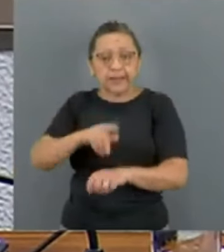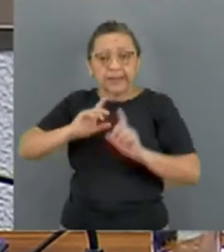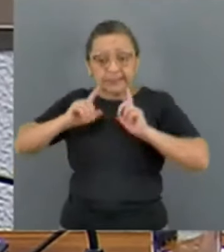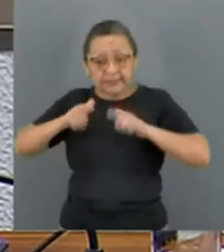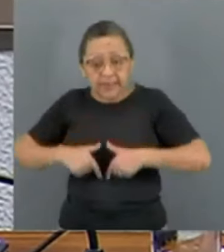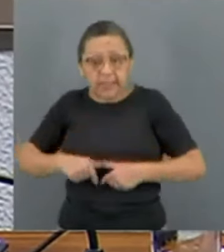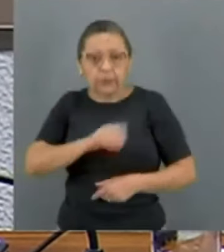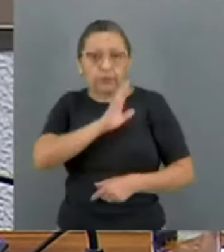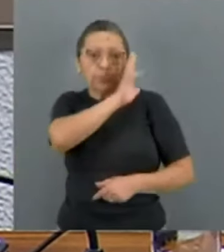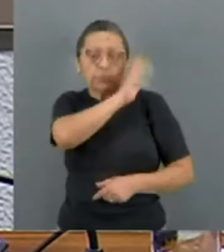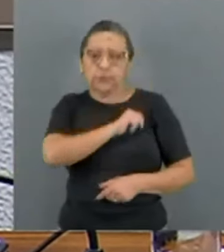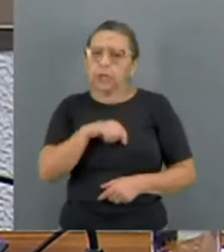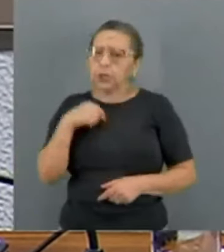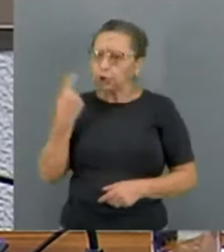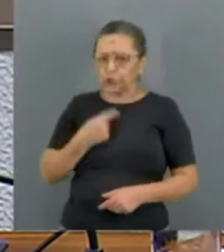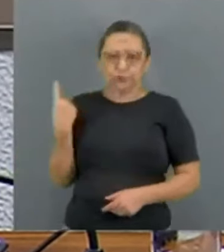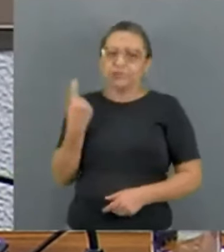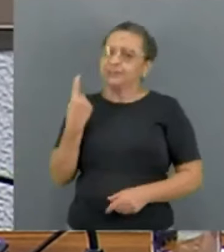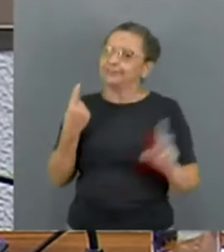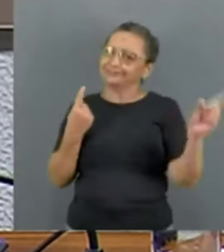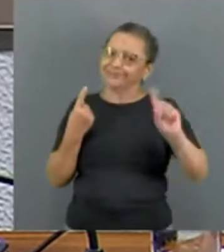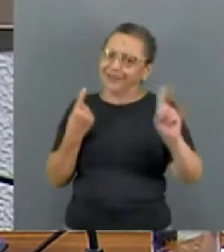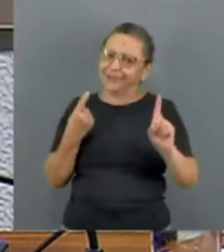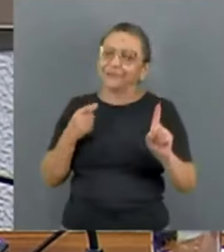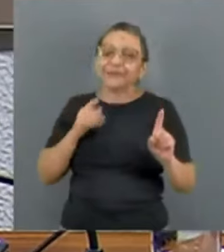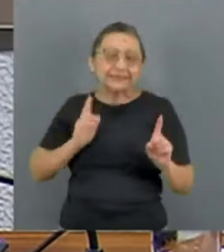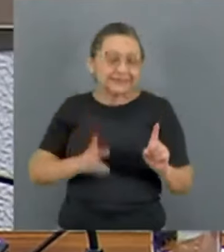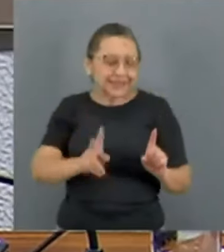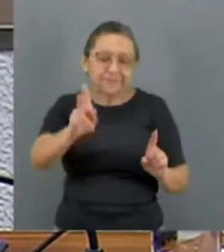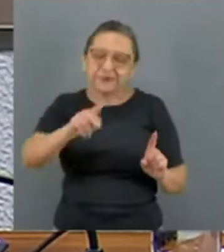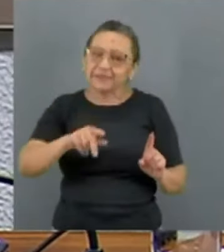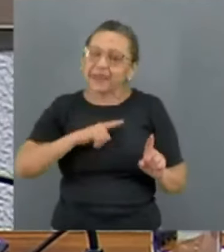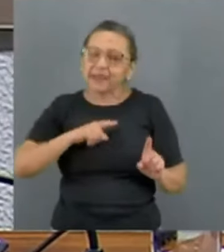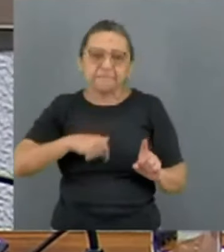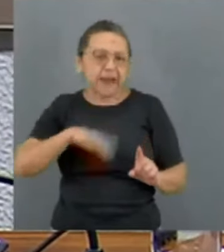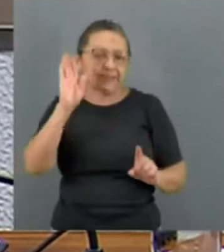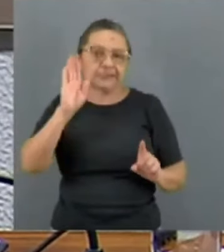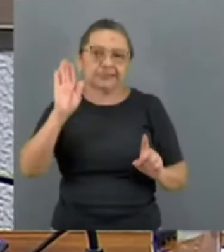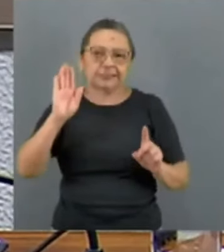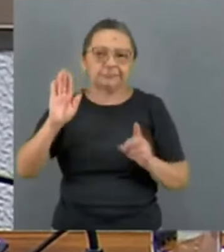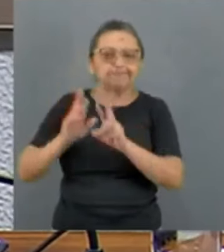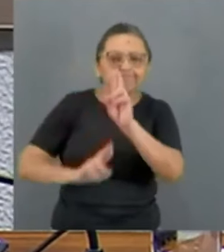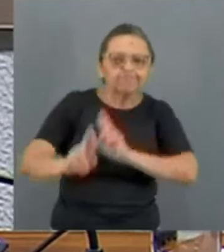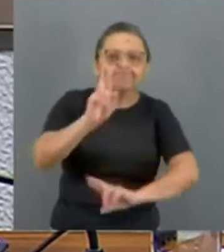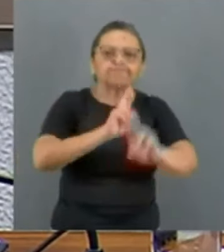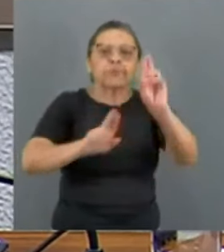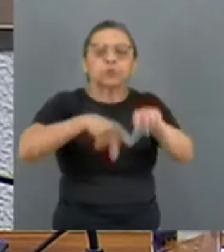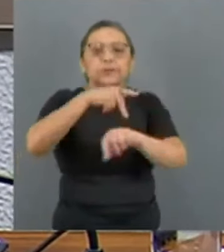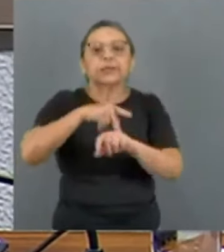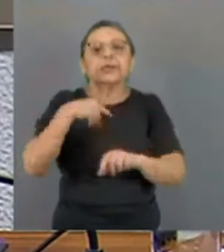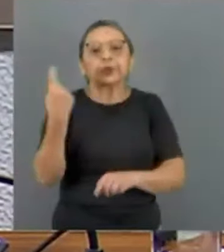sozinhos, muito pelo contrário. É cada vez maior o entendimento internacional de